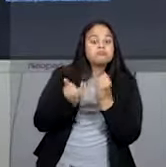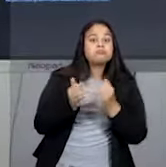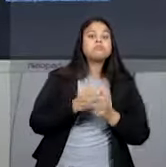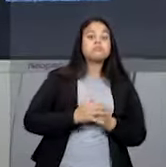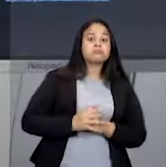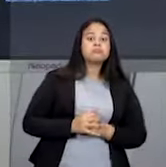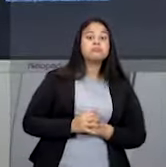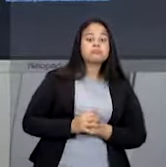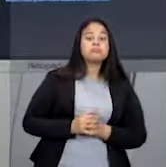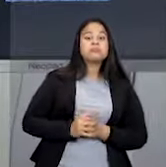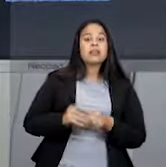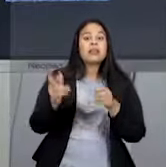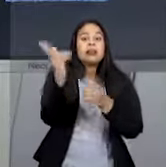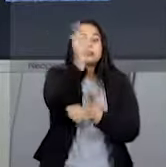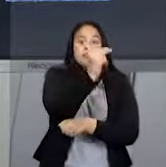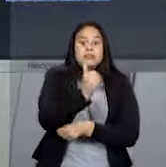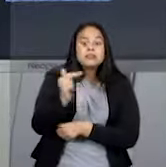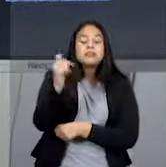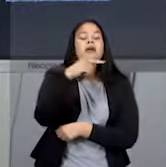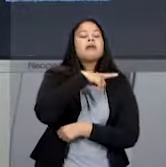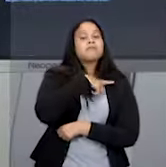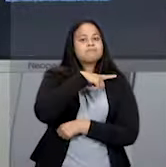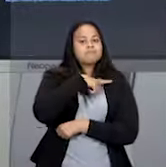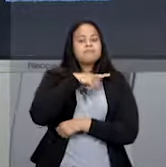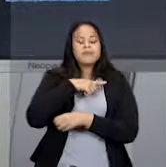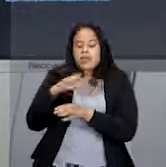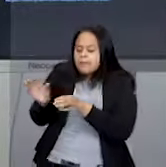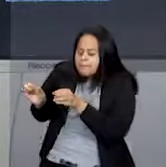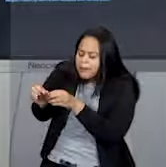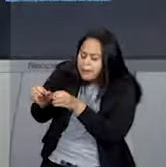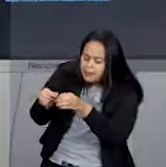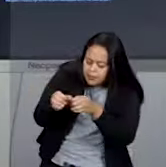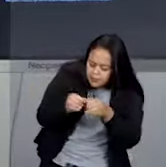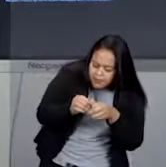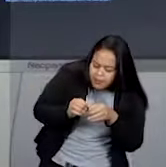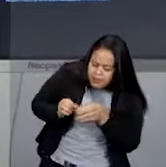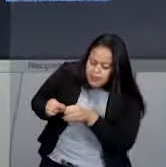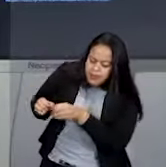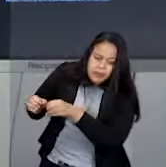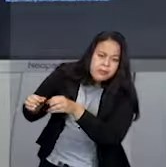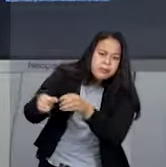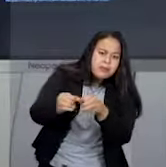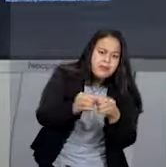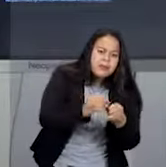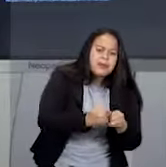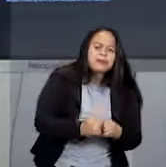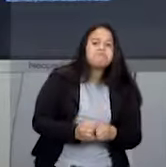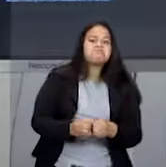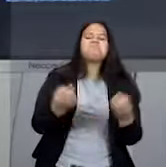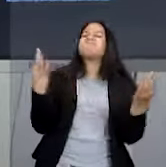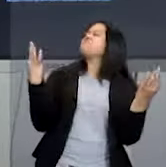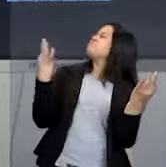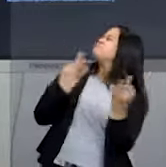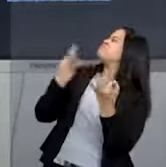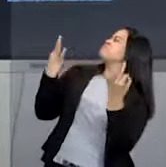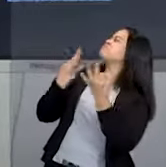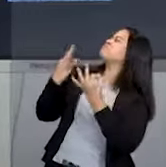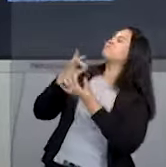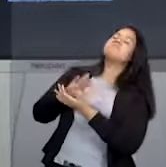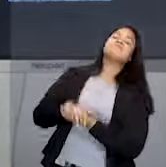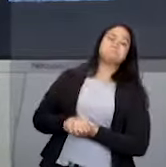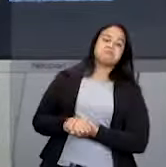faz os desenhos no chão, aglomerando essas pequenas pedrinhas. Achei maravilhoso esse trabalho.